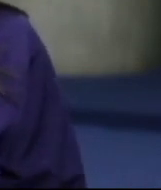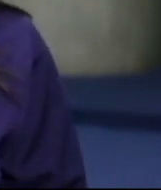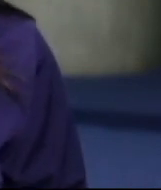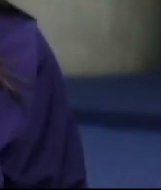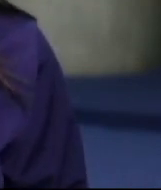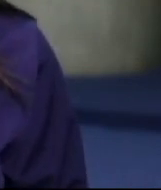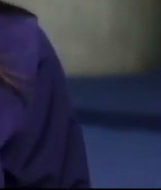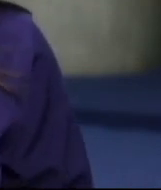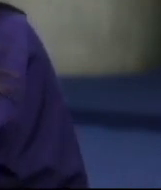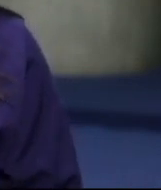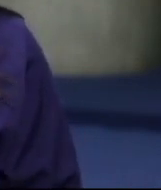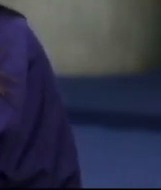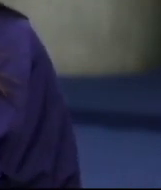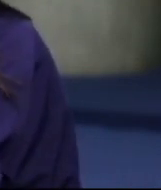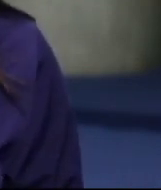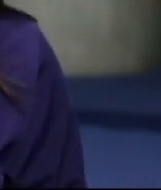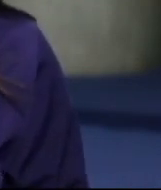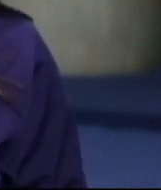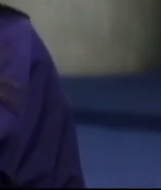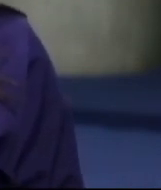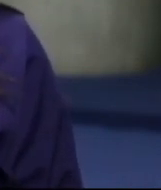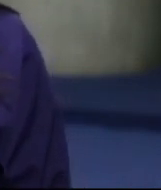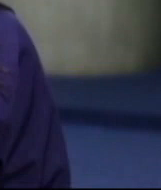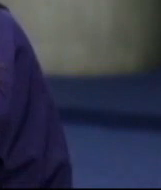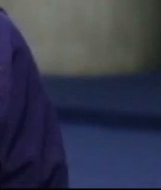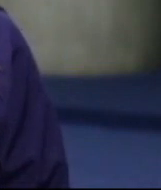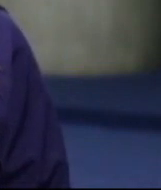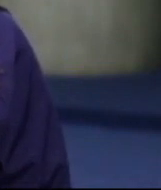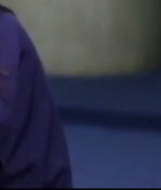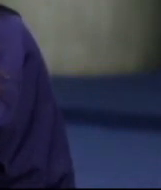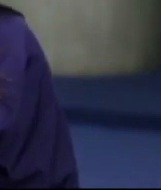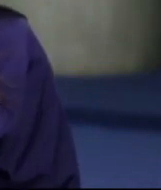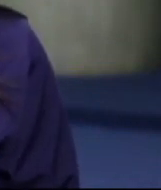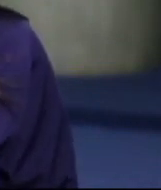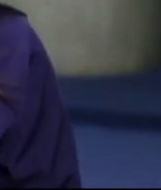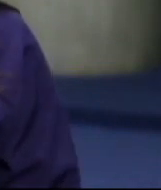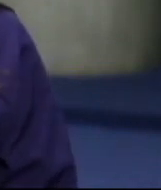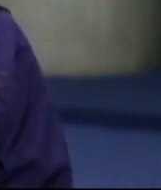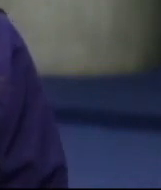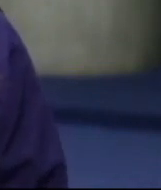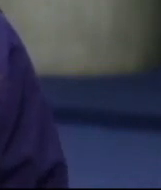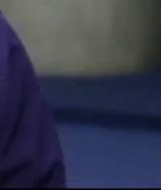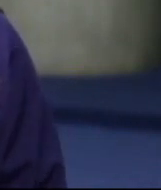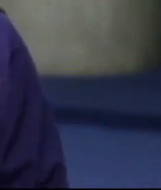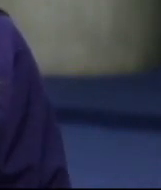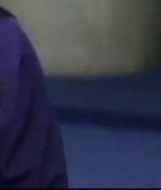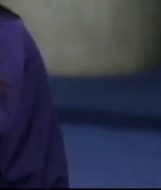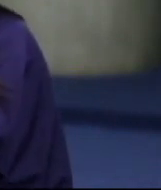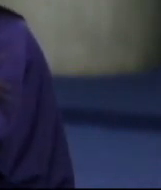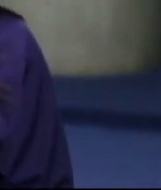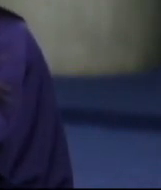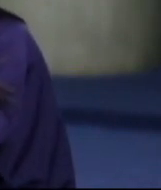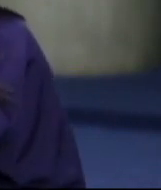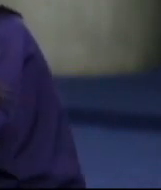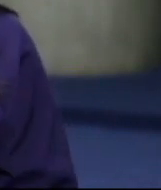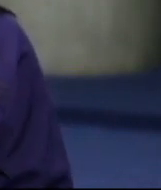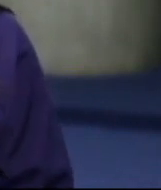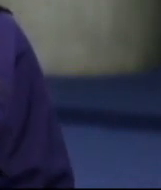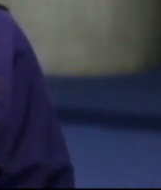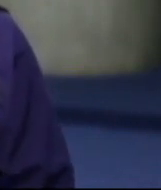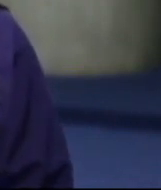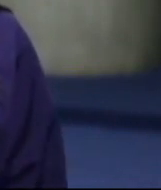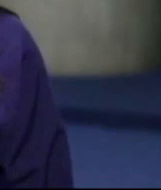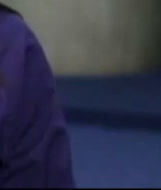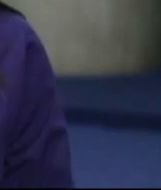às sextas-feiras às 10 para as 9 da noite. A reprise é no domingo no mesmo horário. Nos encontramos na